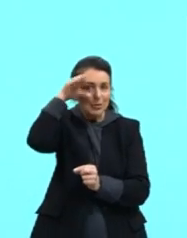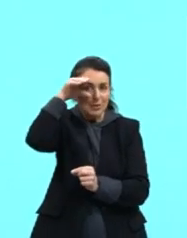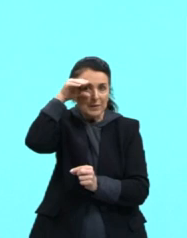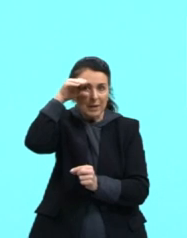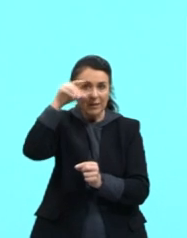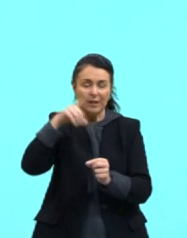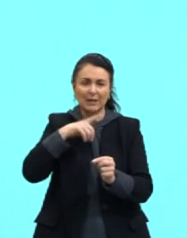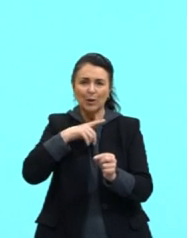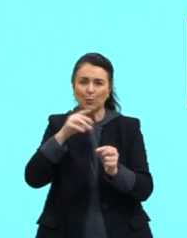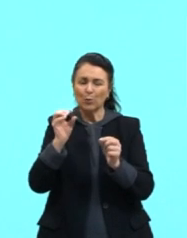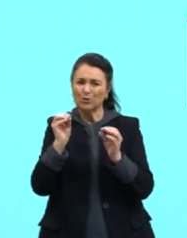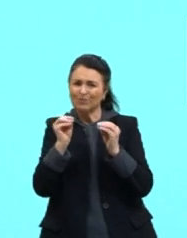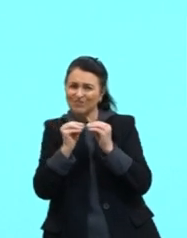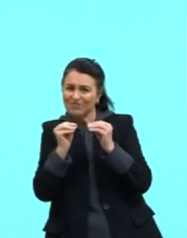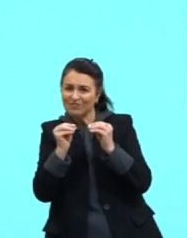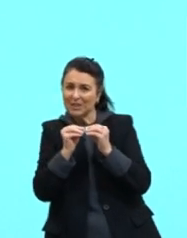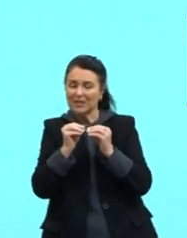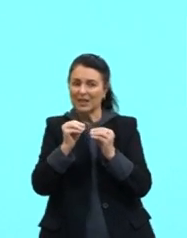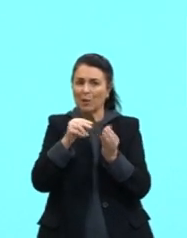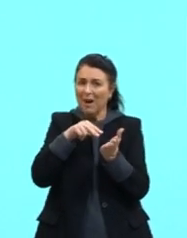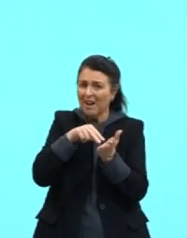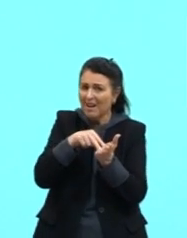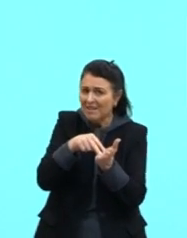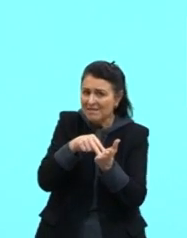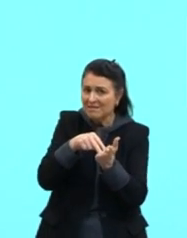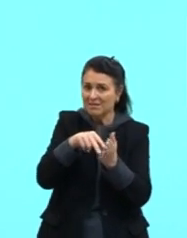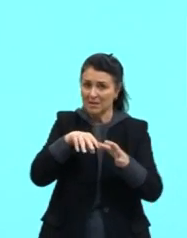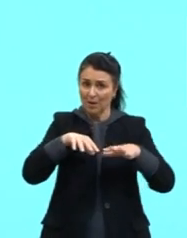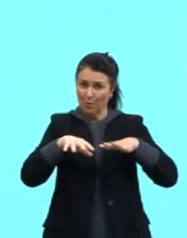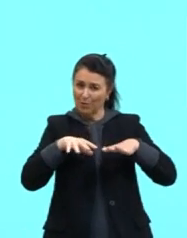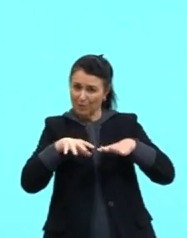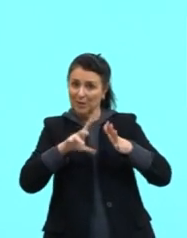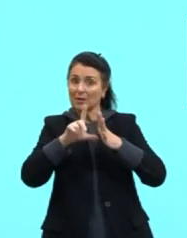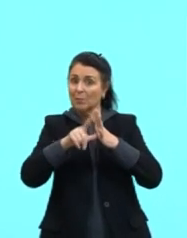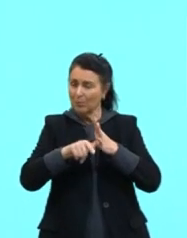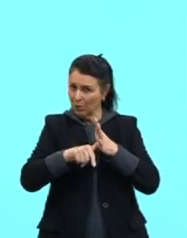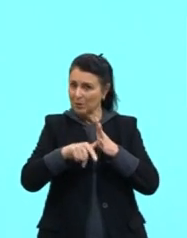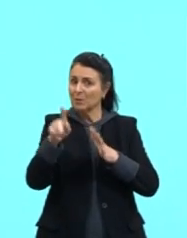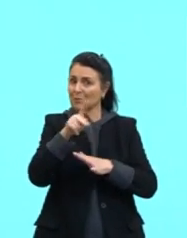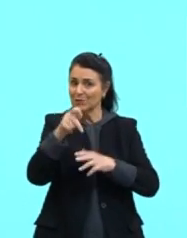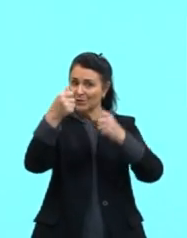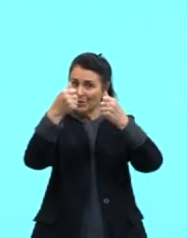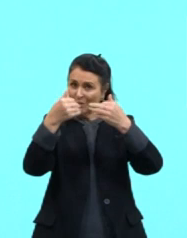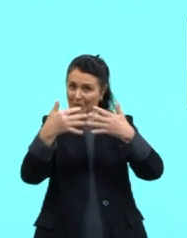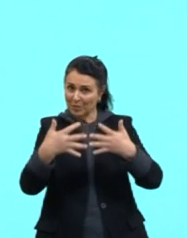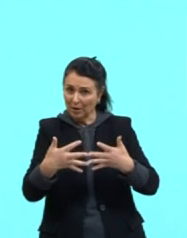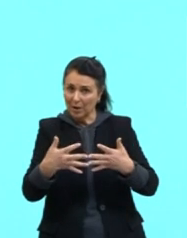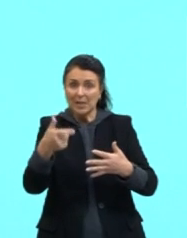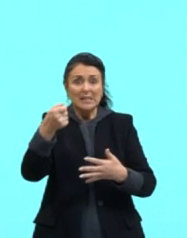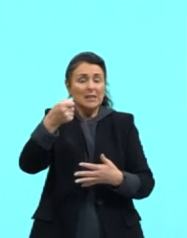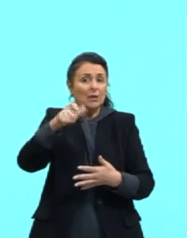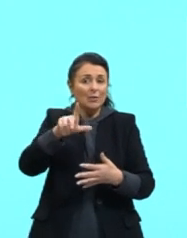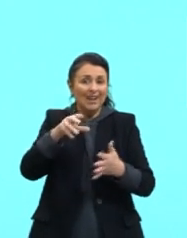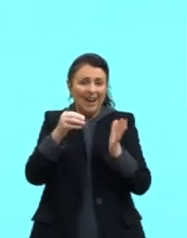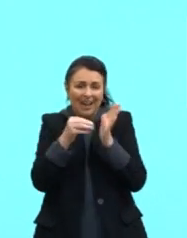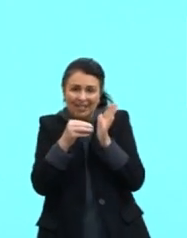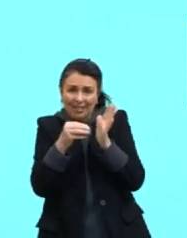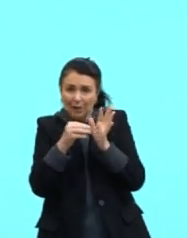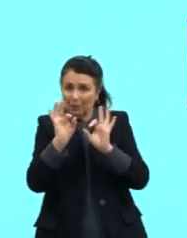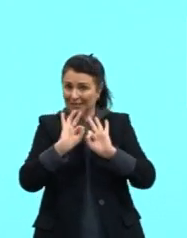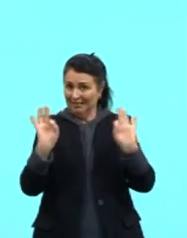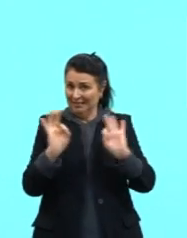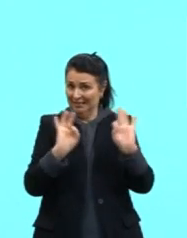atrito, tá? Que é uma resistência ao movimento que a gente vai conversar melhor depois. Mas supomos que não tenha atrito aqui, né?